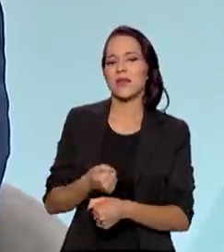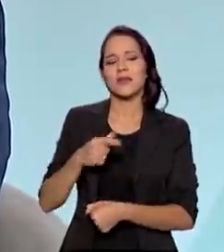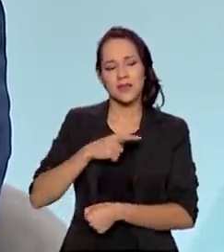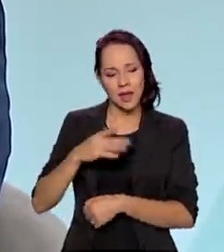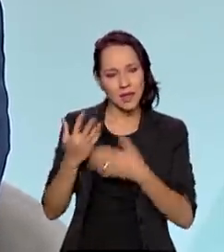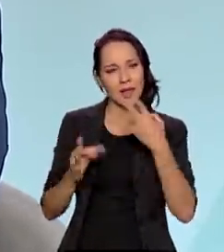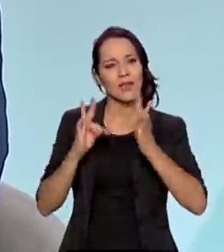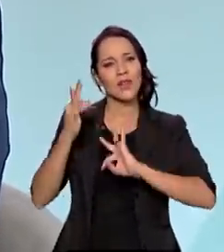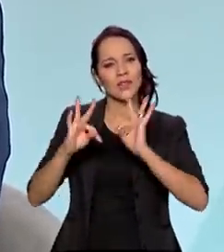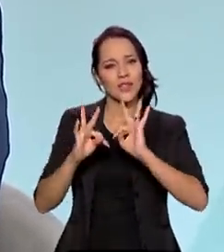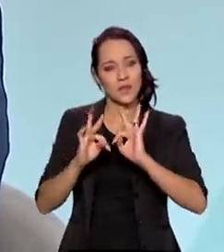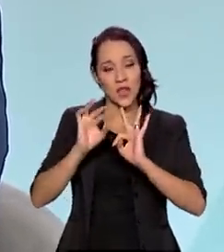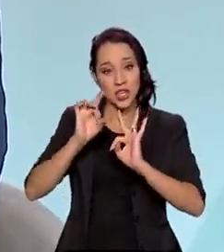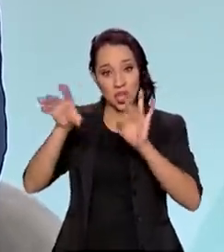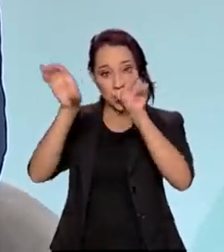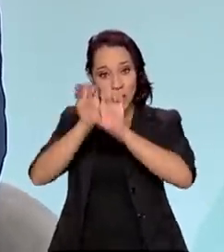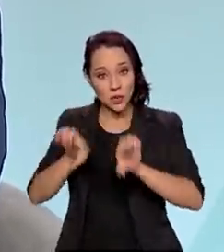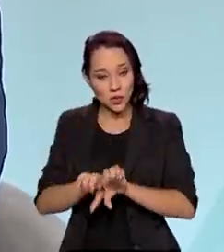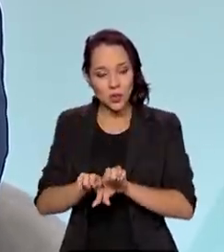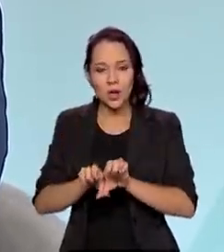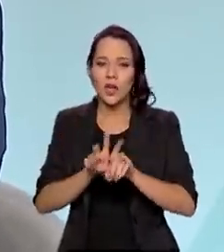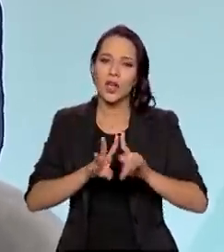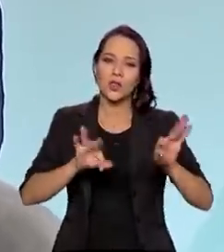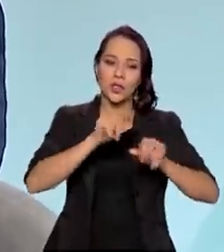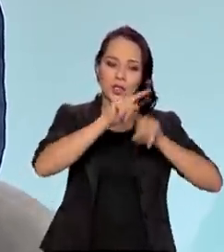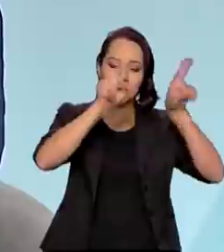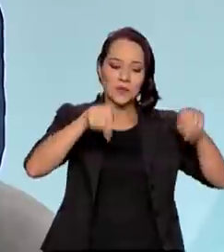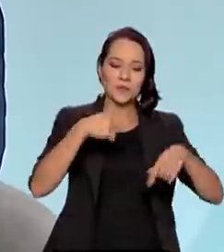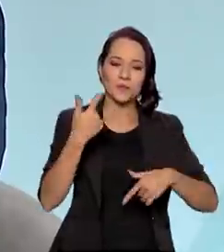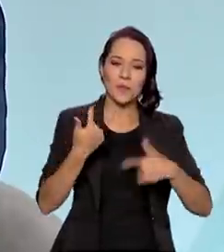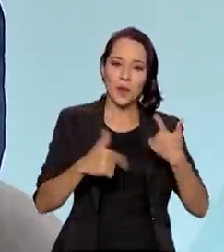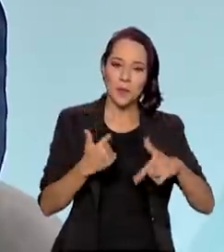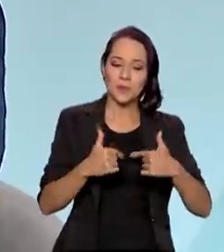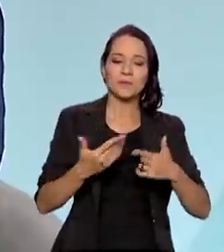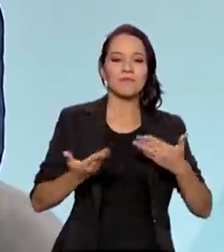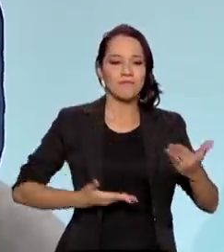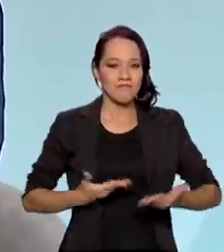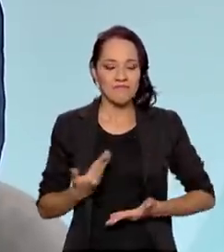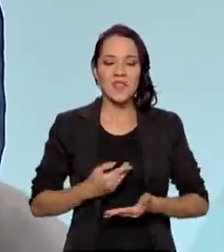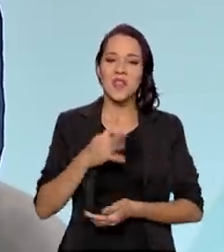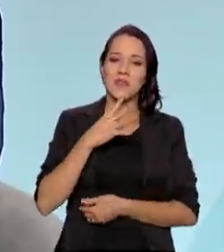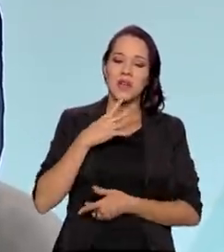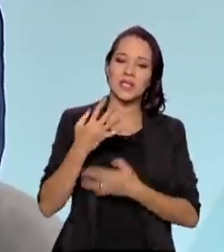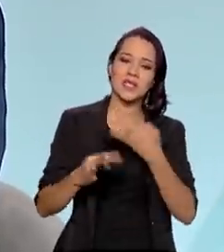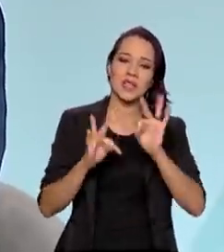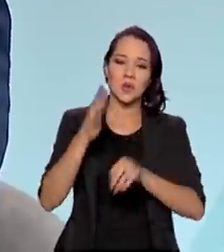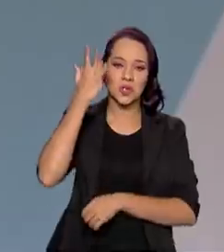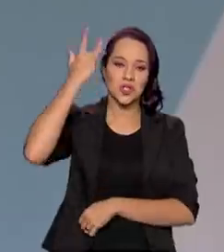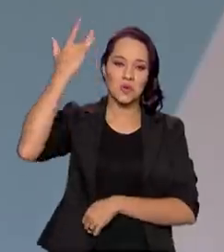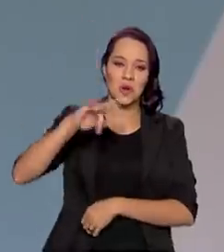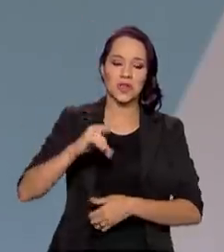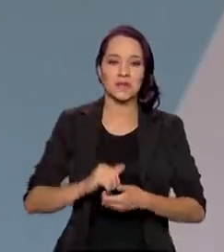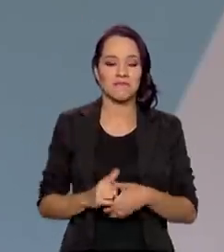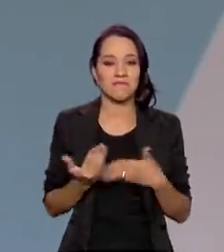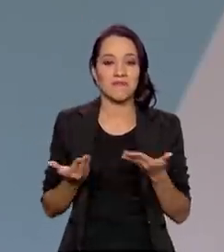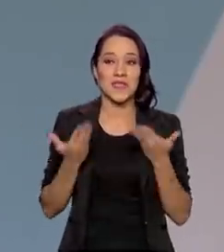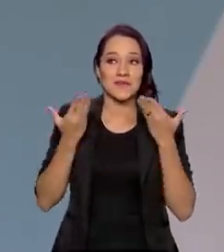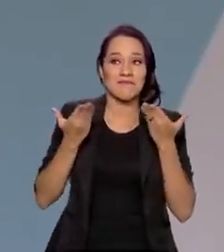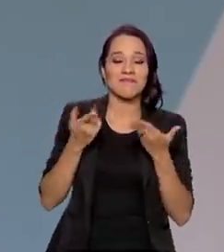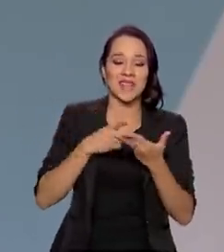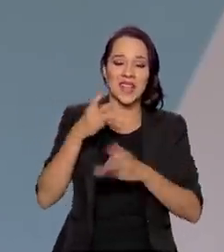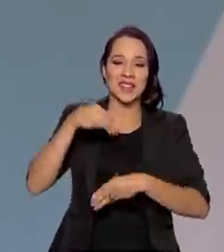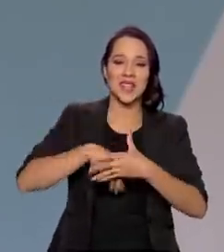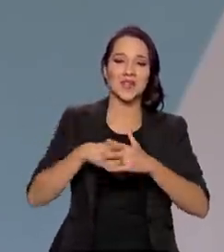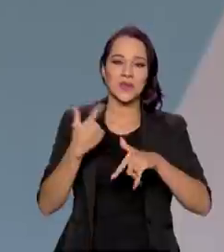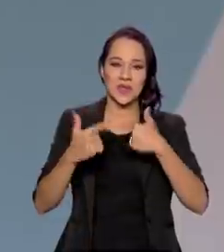tecnologia, não só na sua estrutura, mas em empregados muito competentes que conhecem as tecnologias de ponta. Infelizmente, estão na